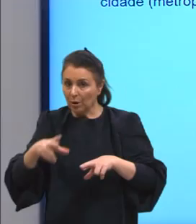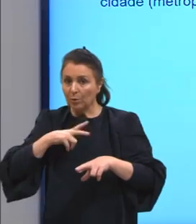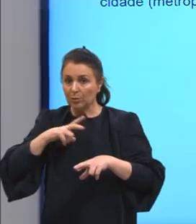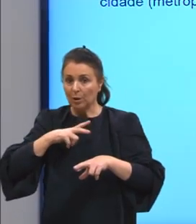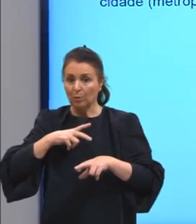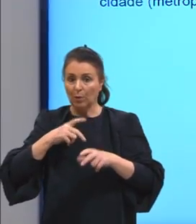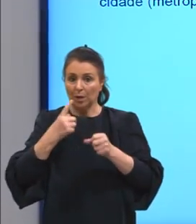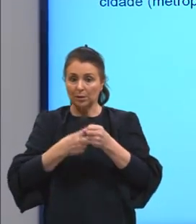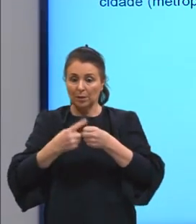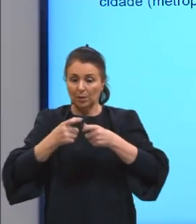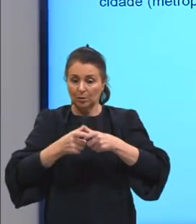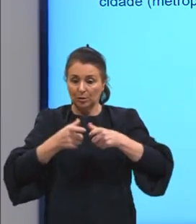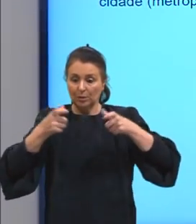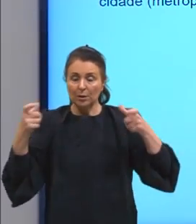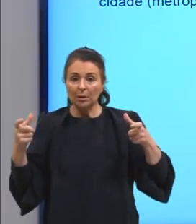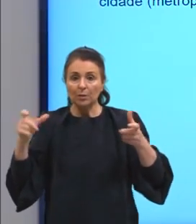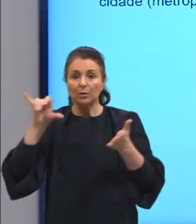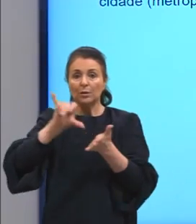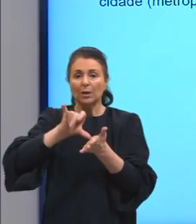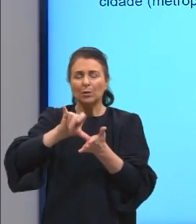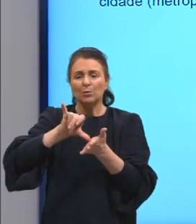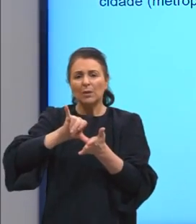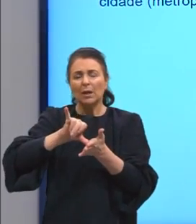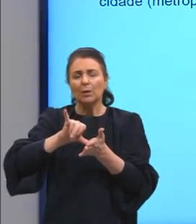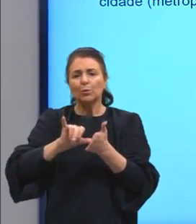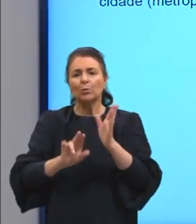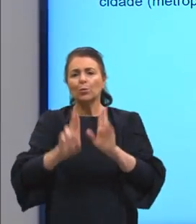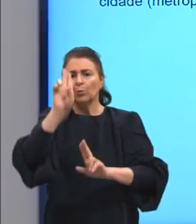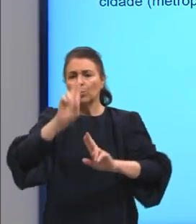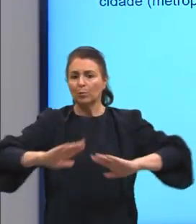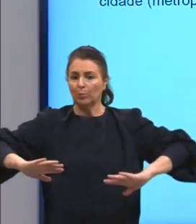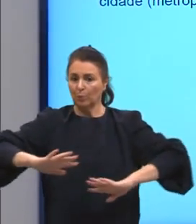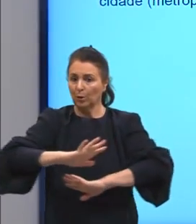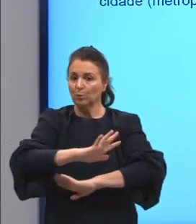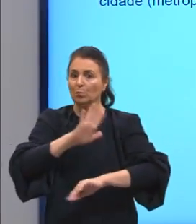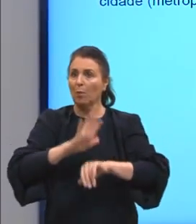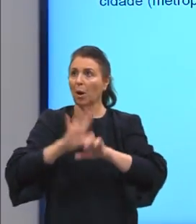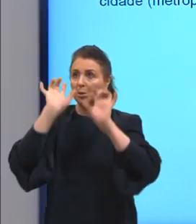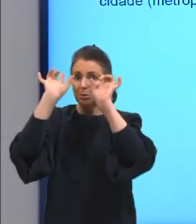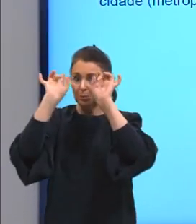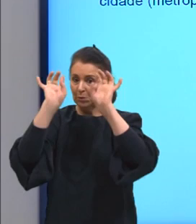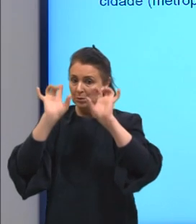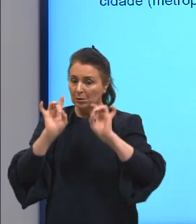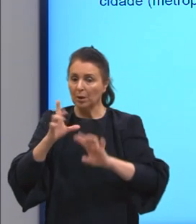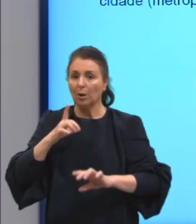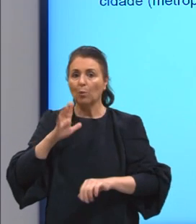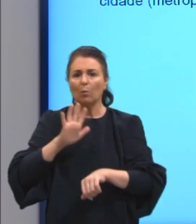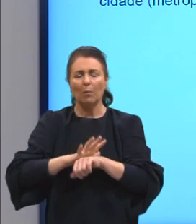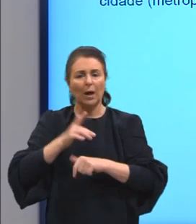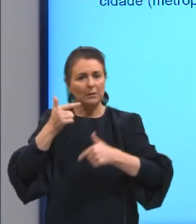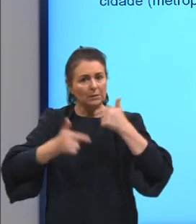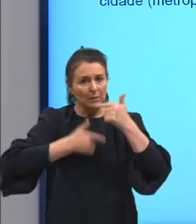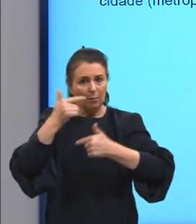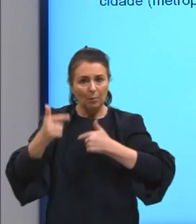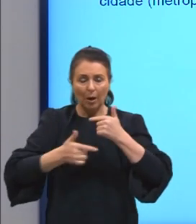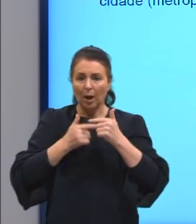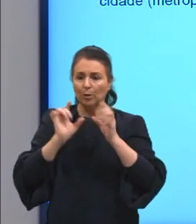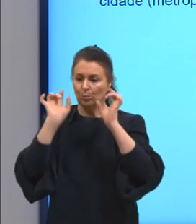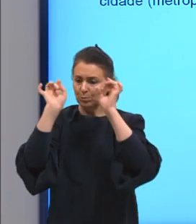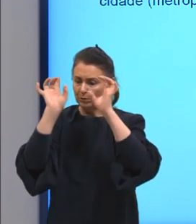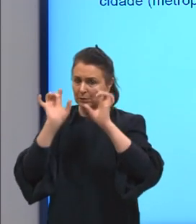metrópole, tem um centro urbano mais específico, né, que converge aí os serviços, converge a